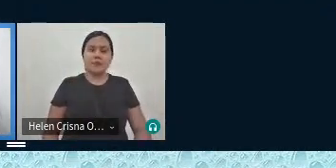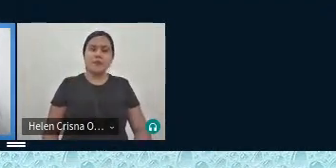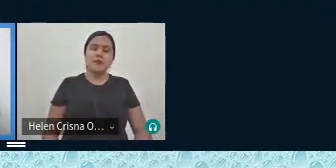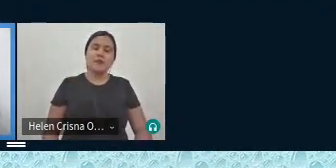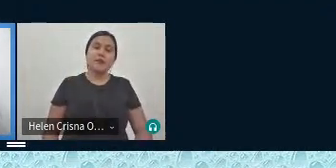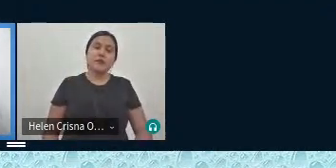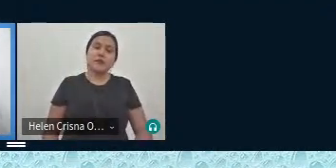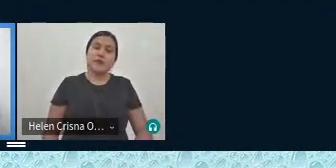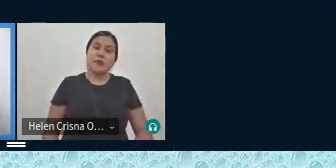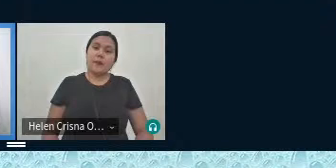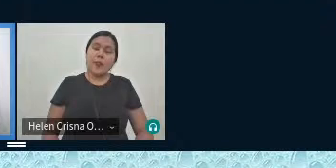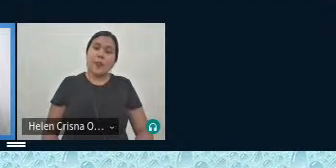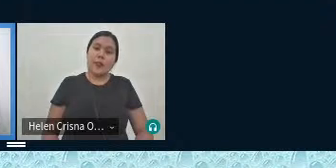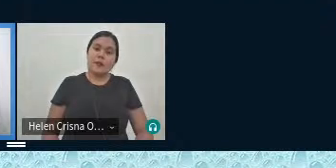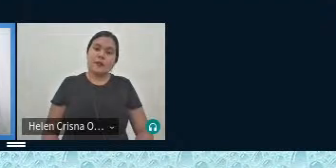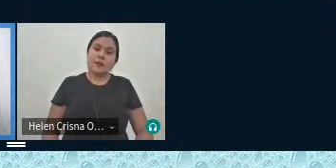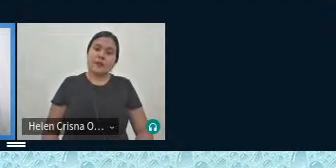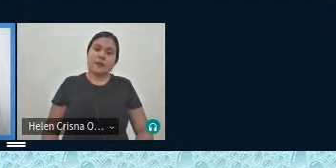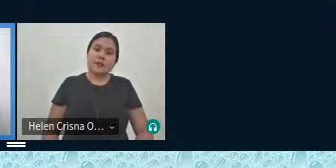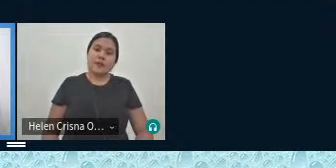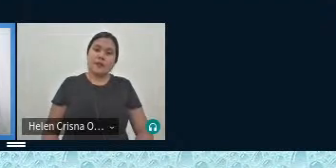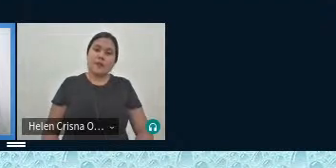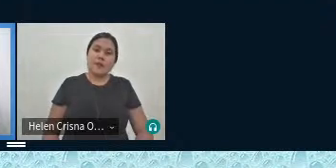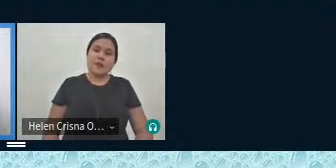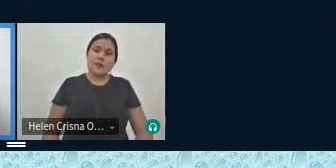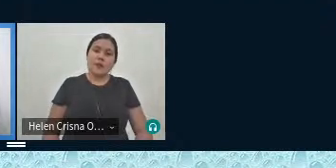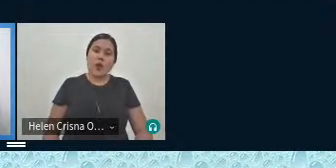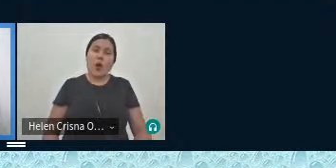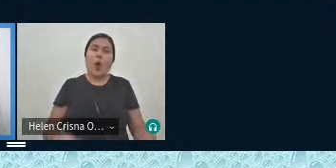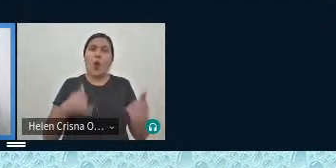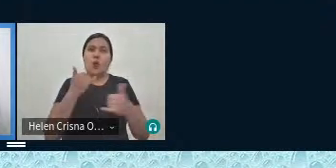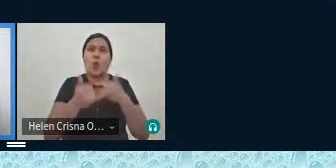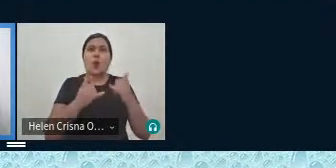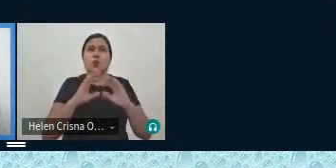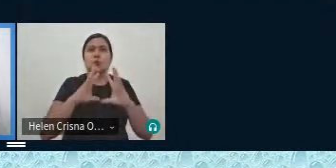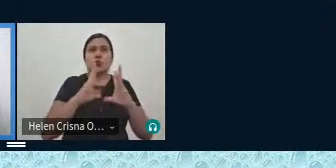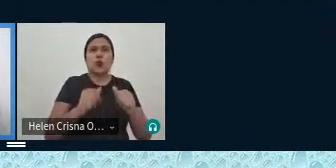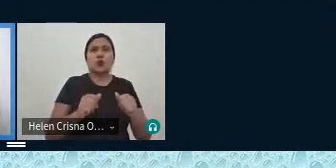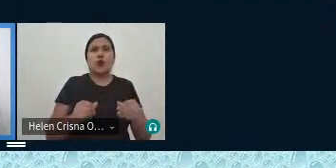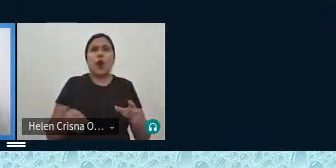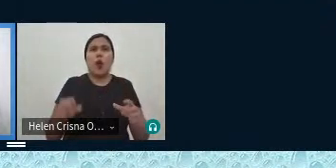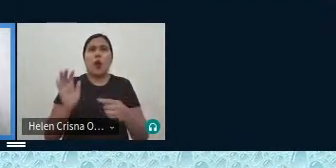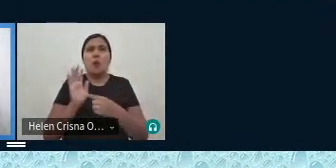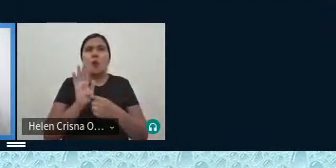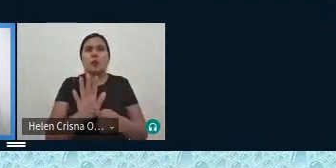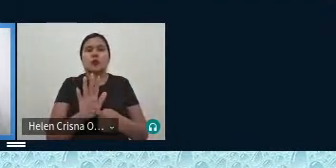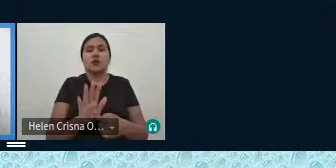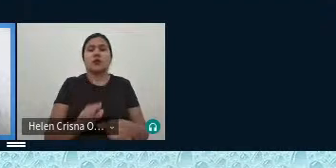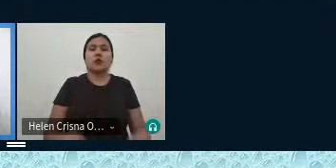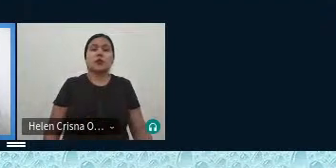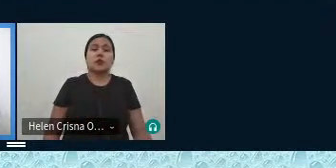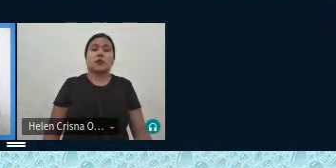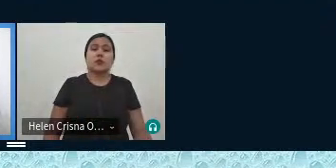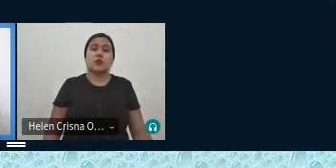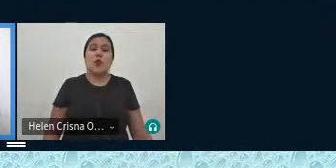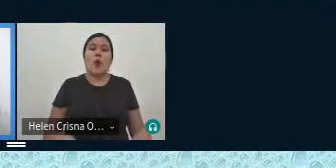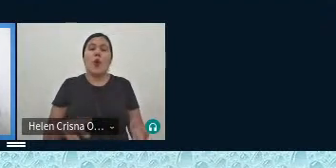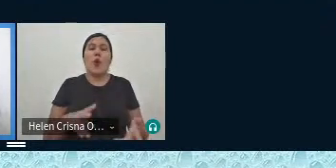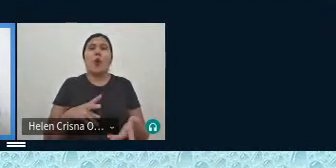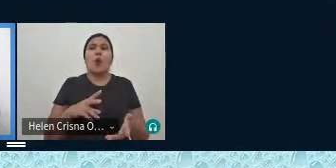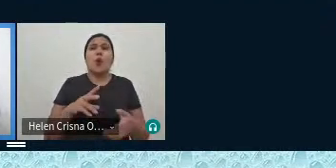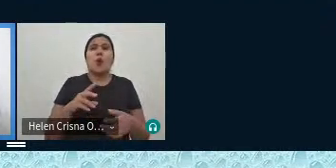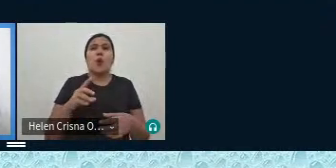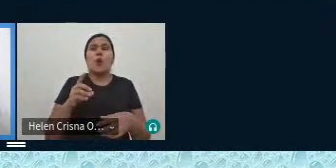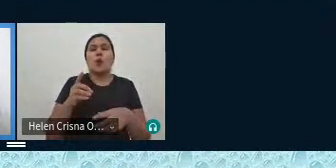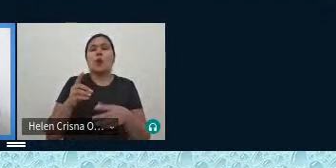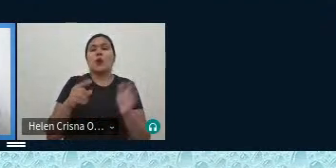nos detalhes e aí por conta disso os jogos todos vão trazer também essa marca desse dialeto que é tão